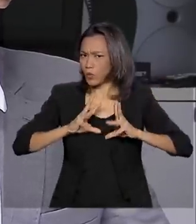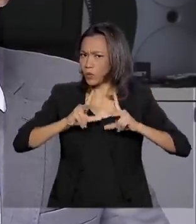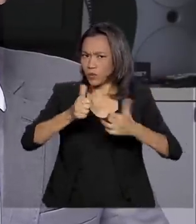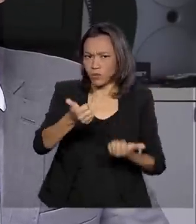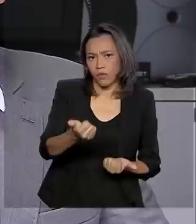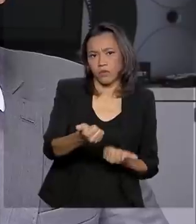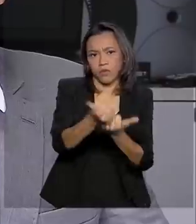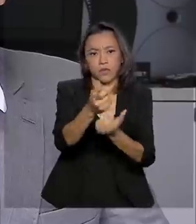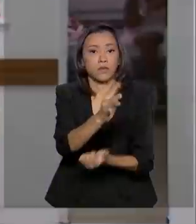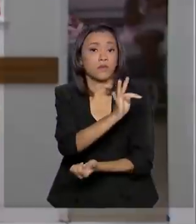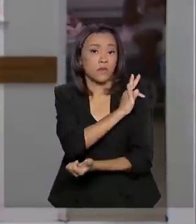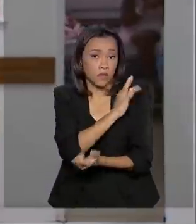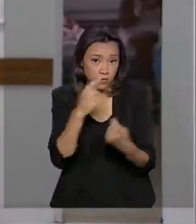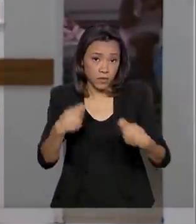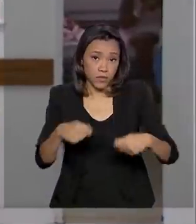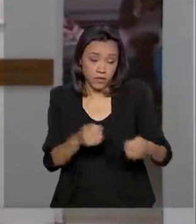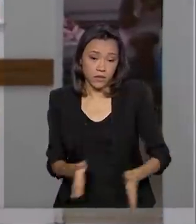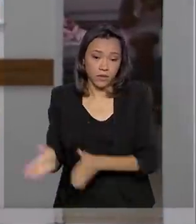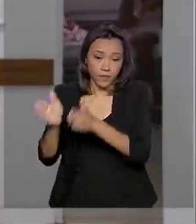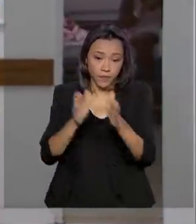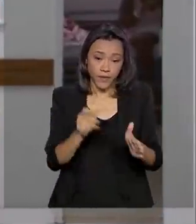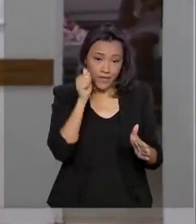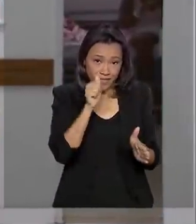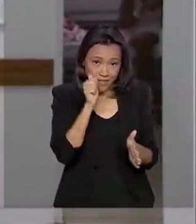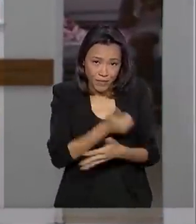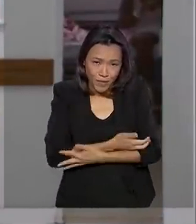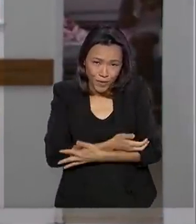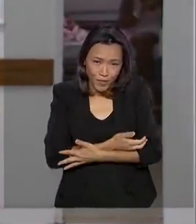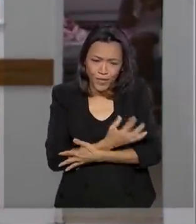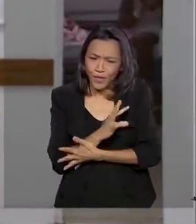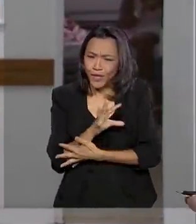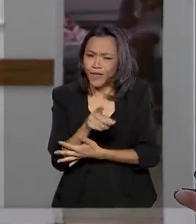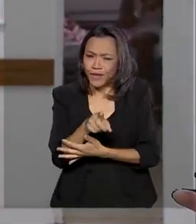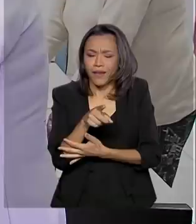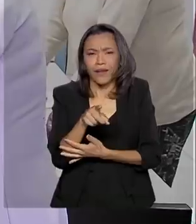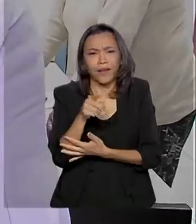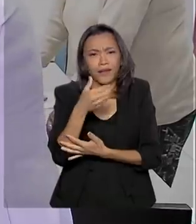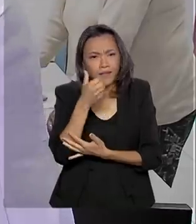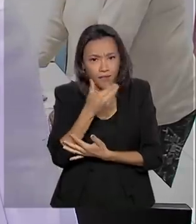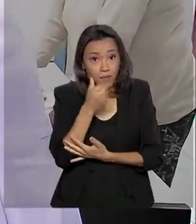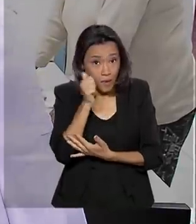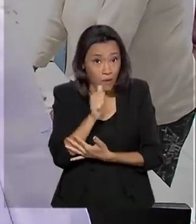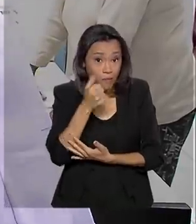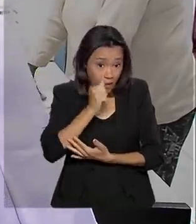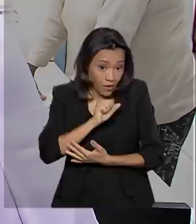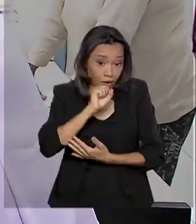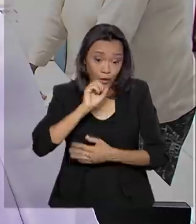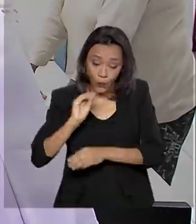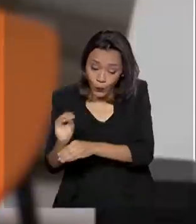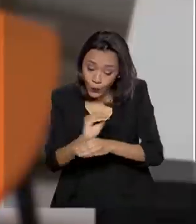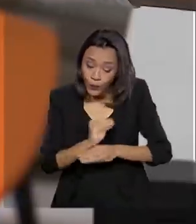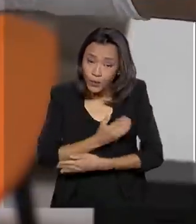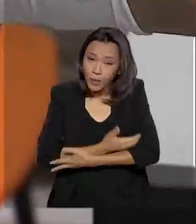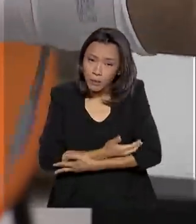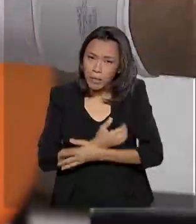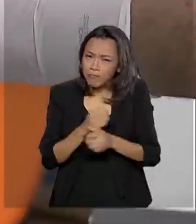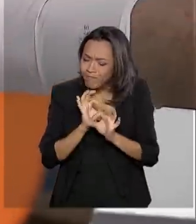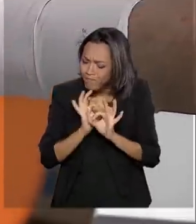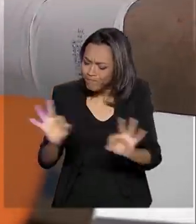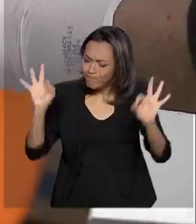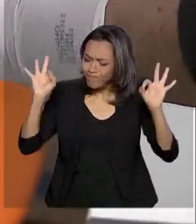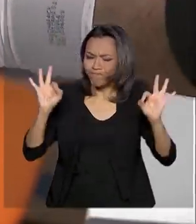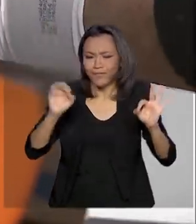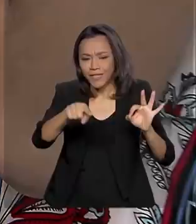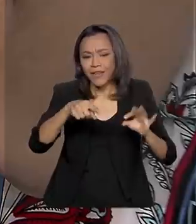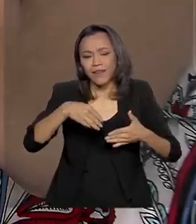suporte técnico necessário. Lohane tomou todos os cuidados no pré-natal e agora deixa a maternidade com a pequena